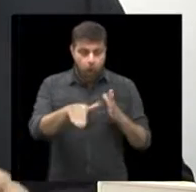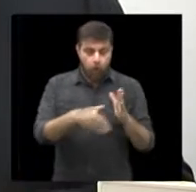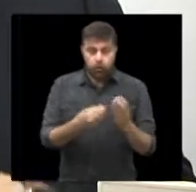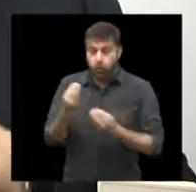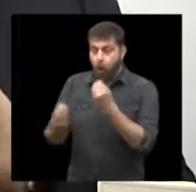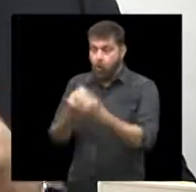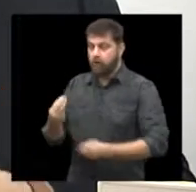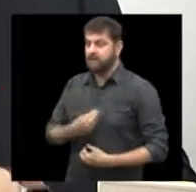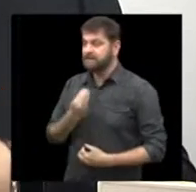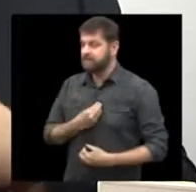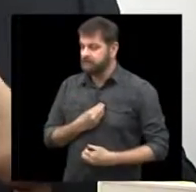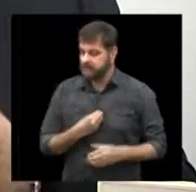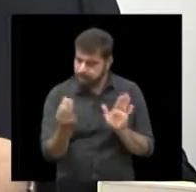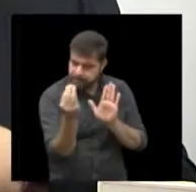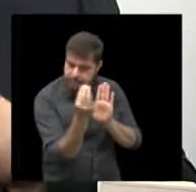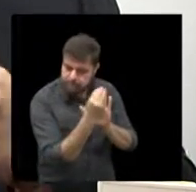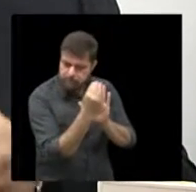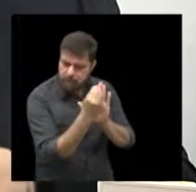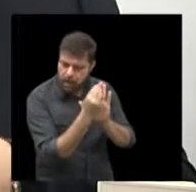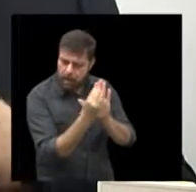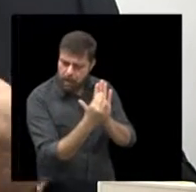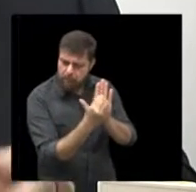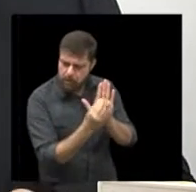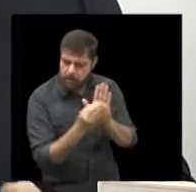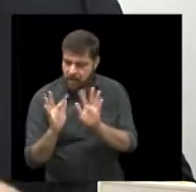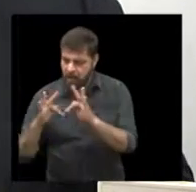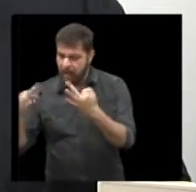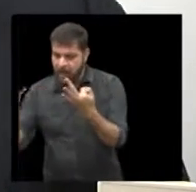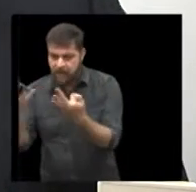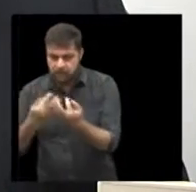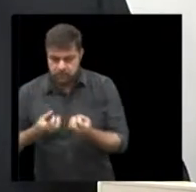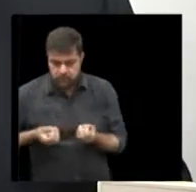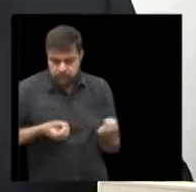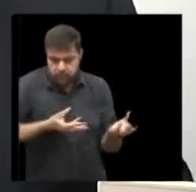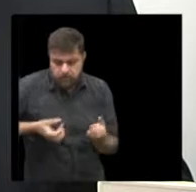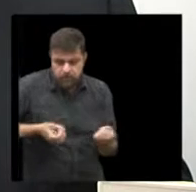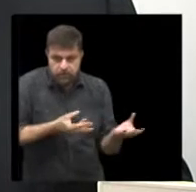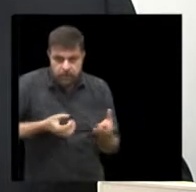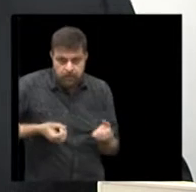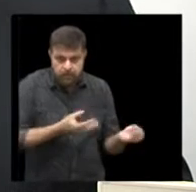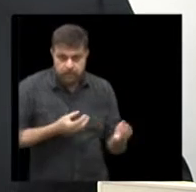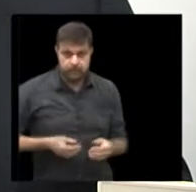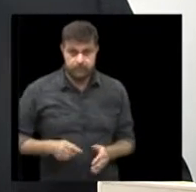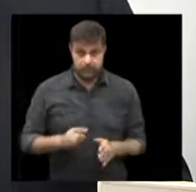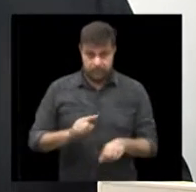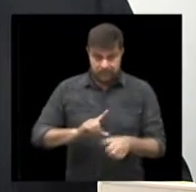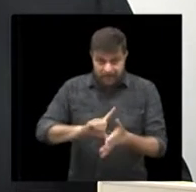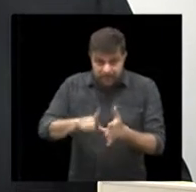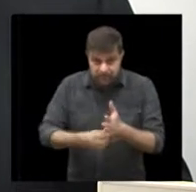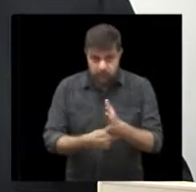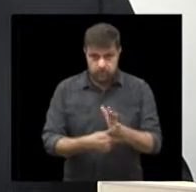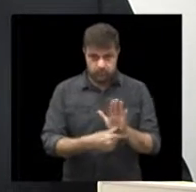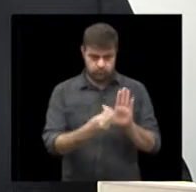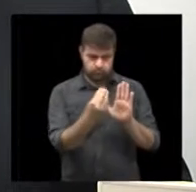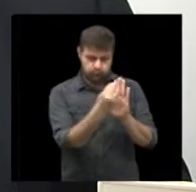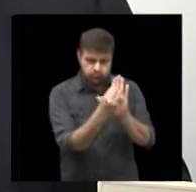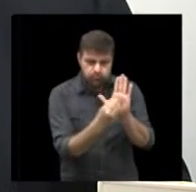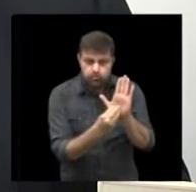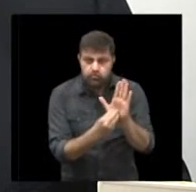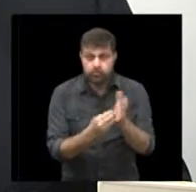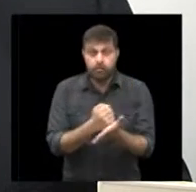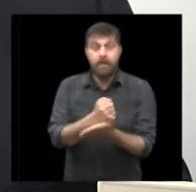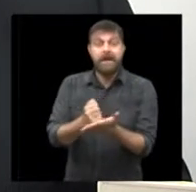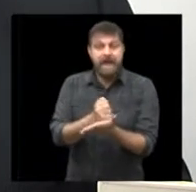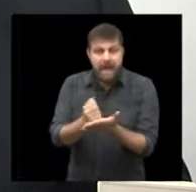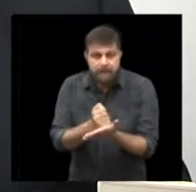vai sendo preenchido e pelas famílias ou pelo próprio paciente e quando ele põe lá os seus medicamentos